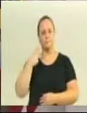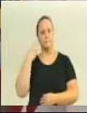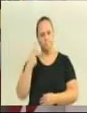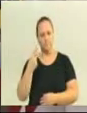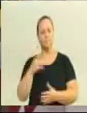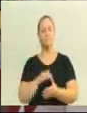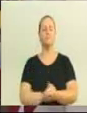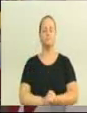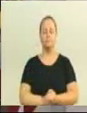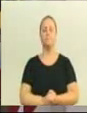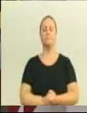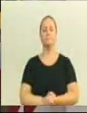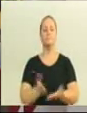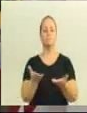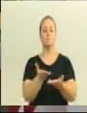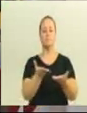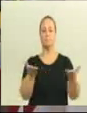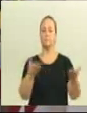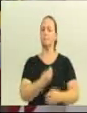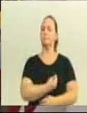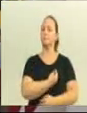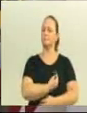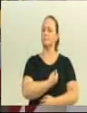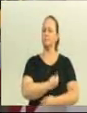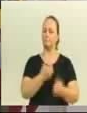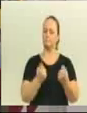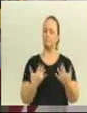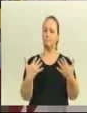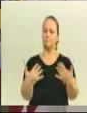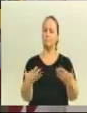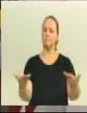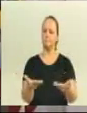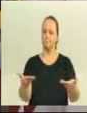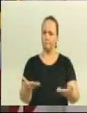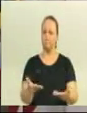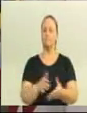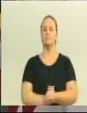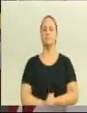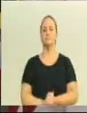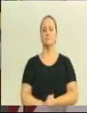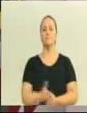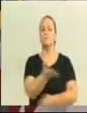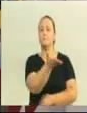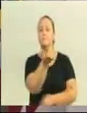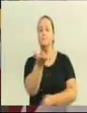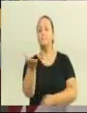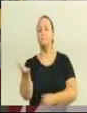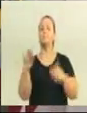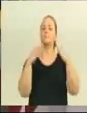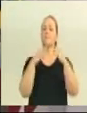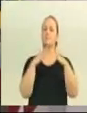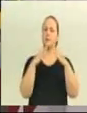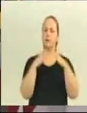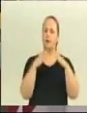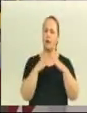saúdo o senhor e a senhora que nos ouro com a presença em plenária, especialmente o senhor e a senhora que nos acompanham em